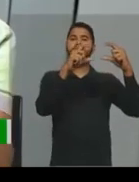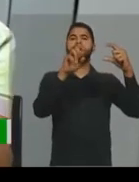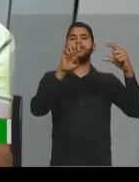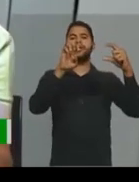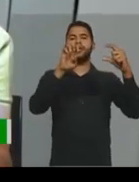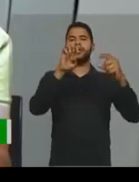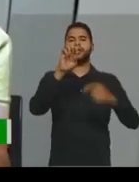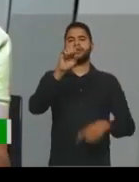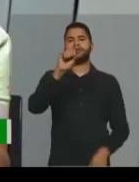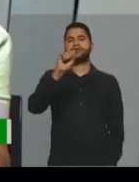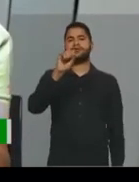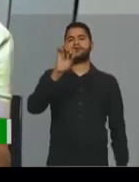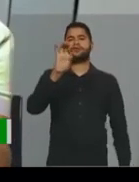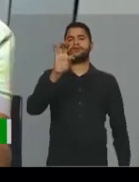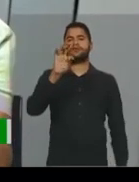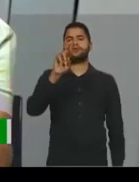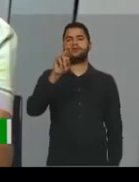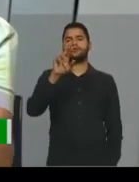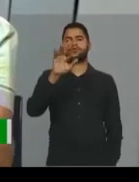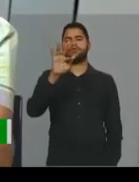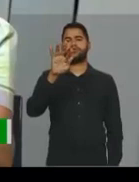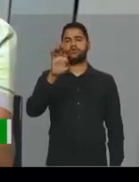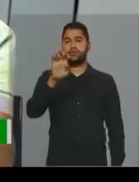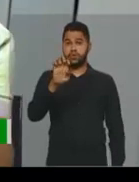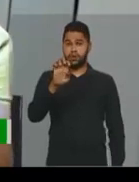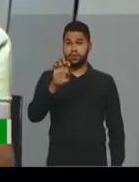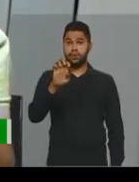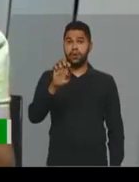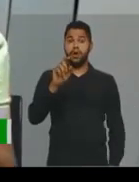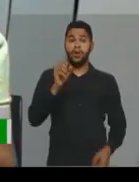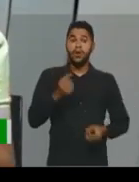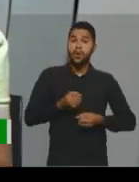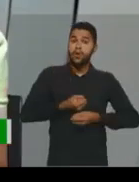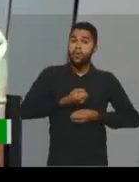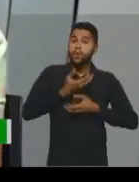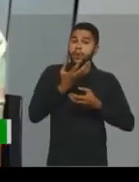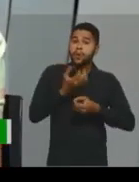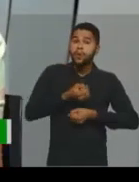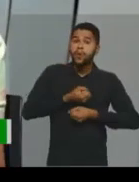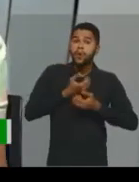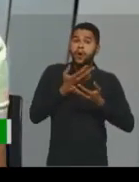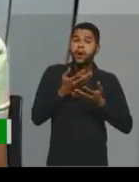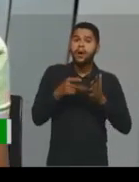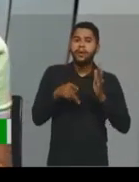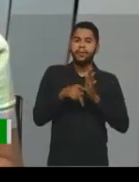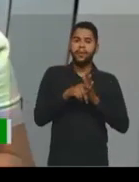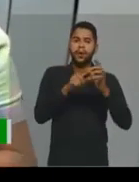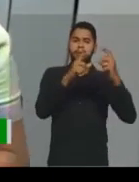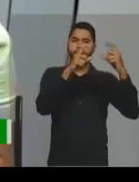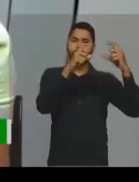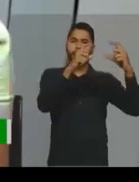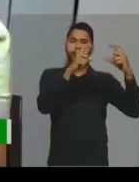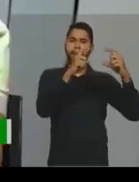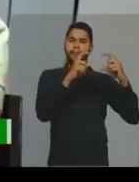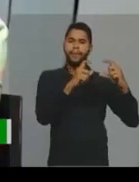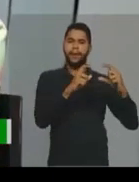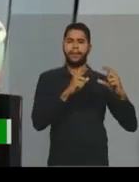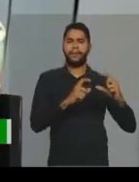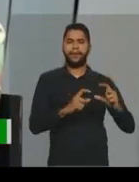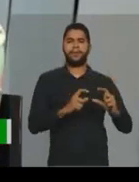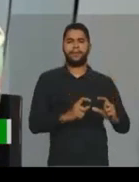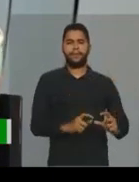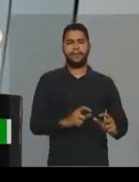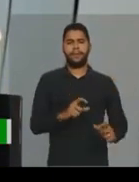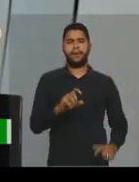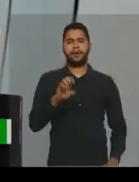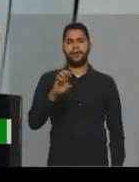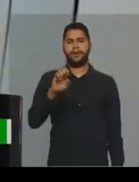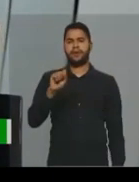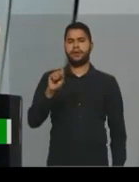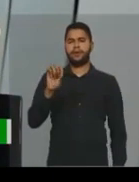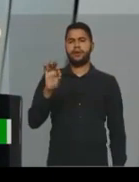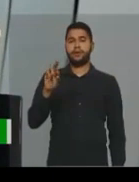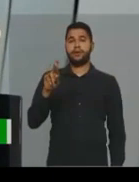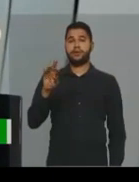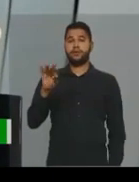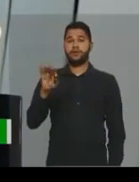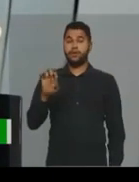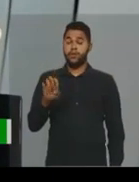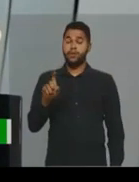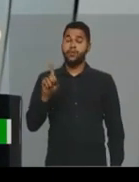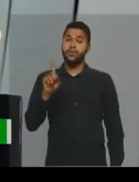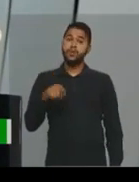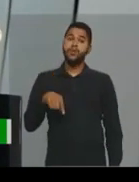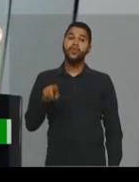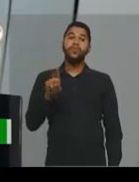estrofe. Então, o poema, ele é feito de estrofes. Então, no poema, é